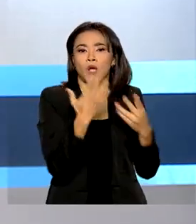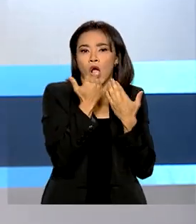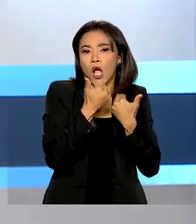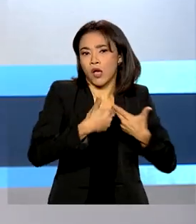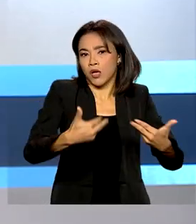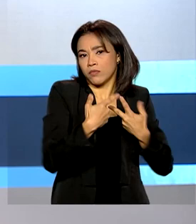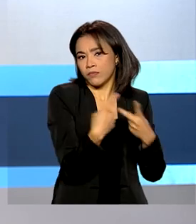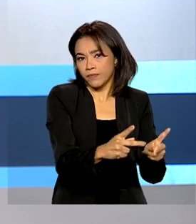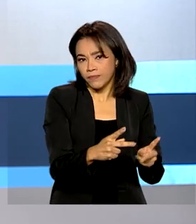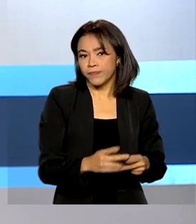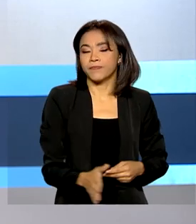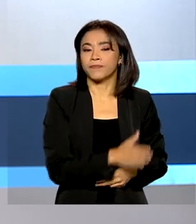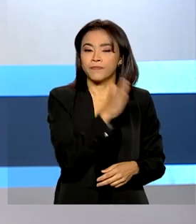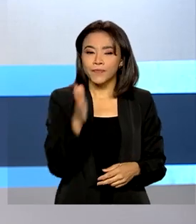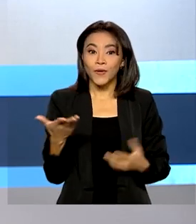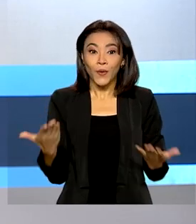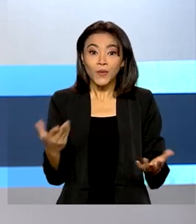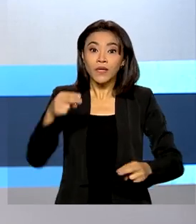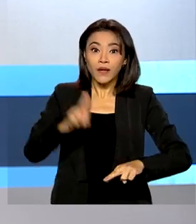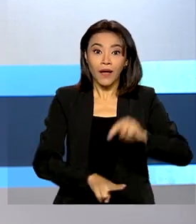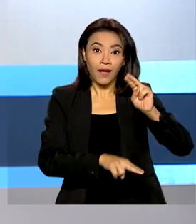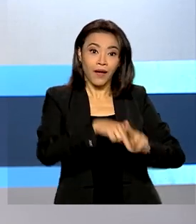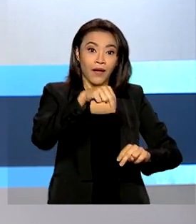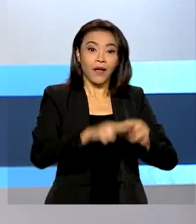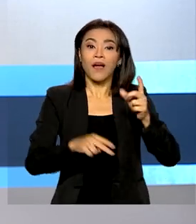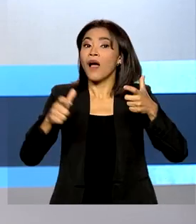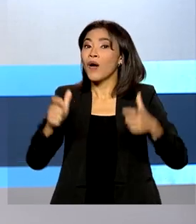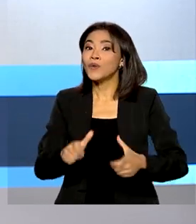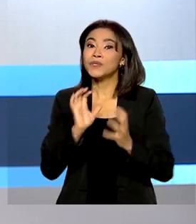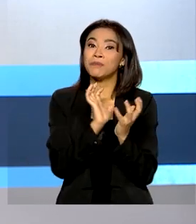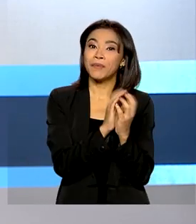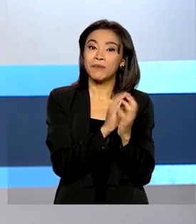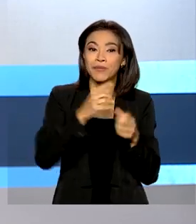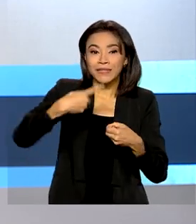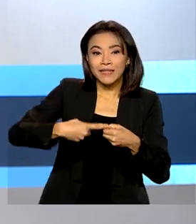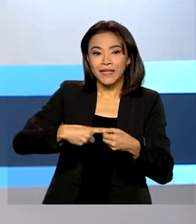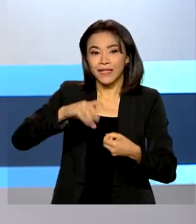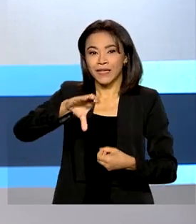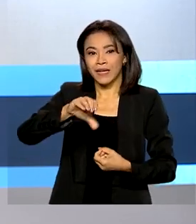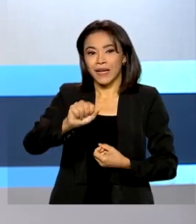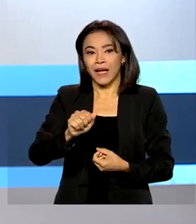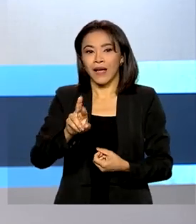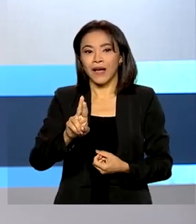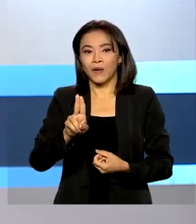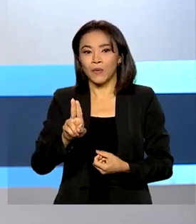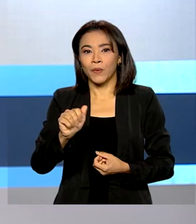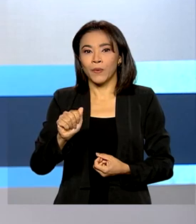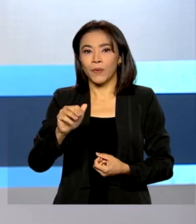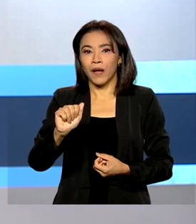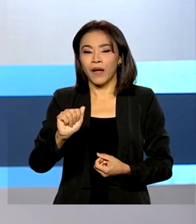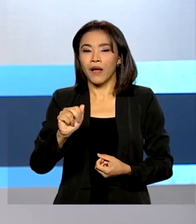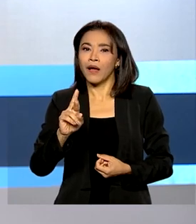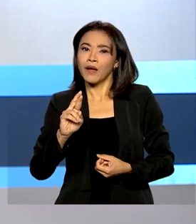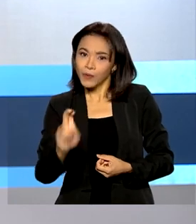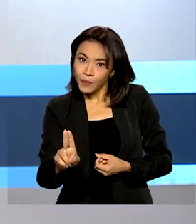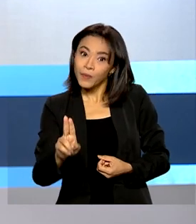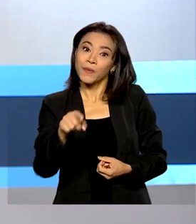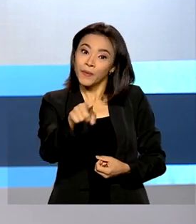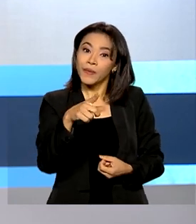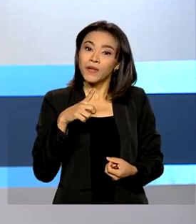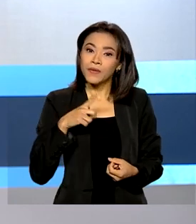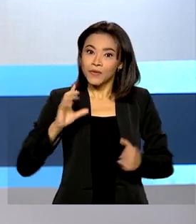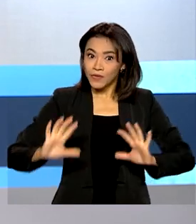E hoje tem Arraiá, em Caruaru, Pernambuco, uma das maiores festas juninas do país. Os tradicionais